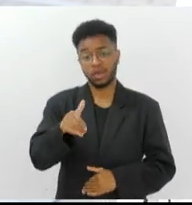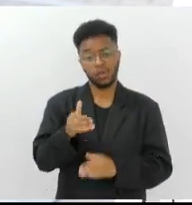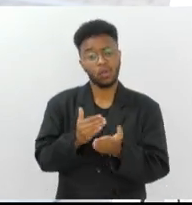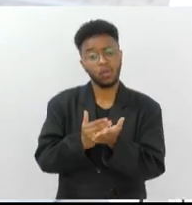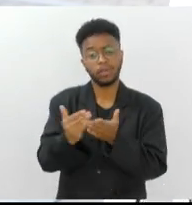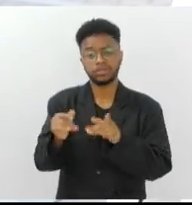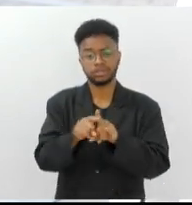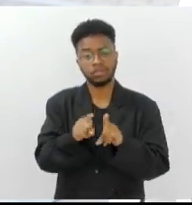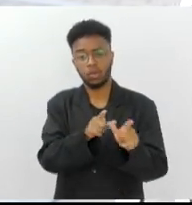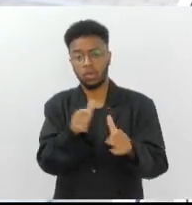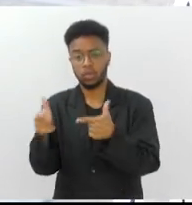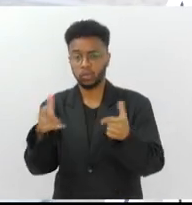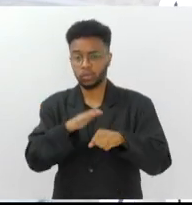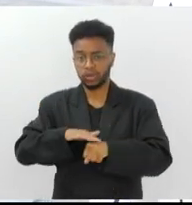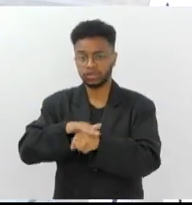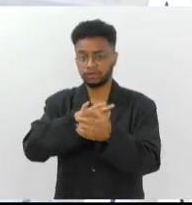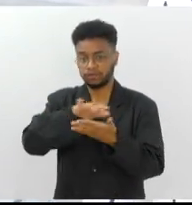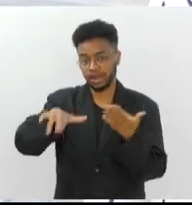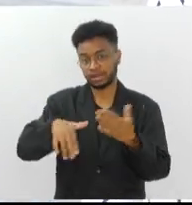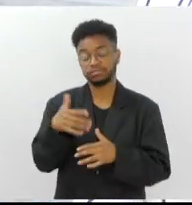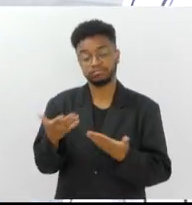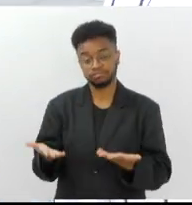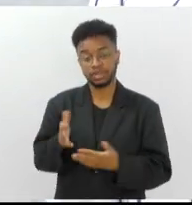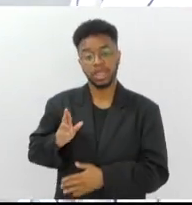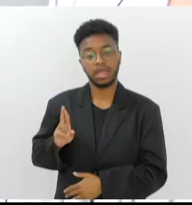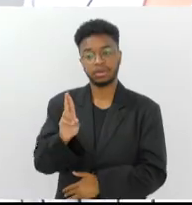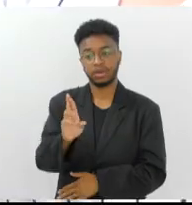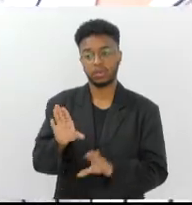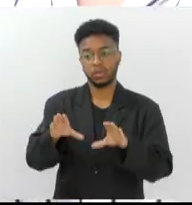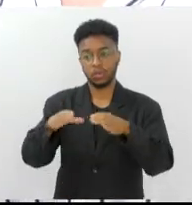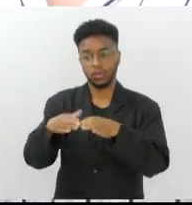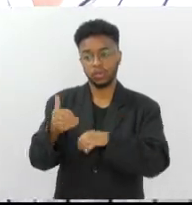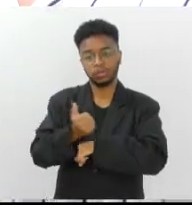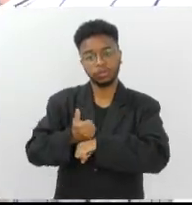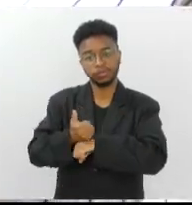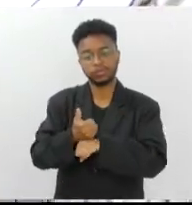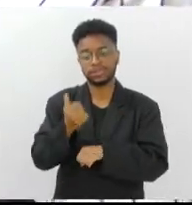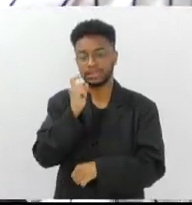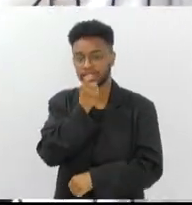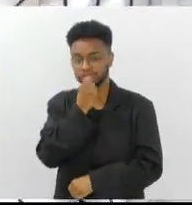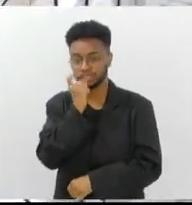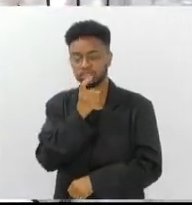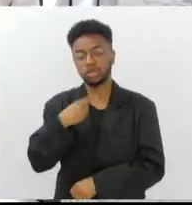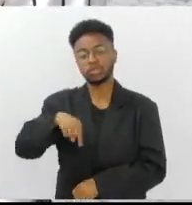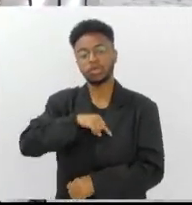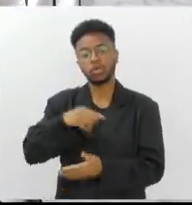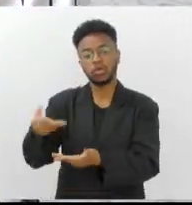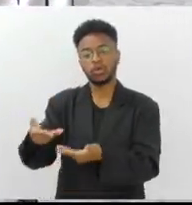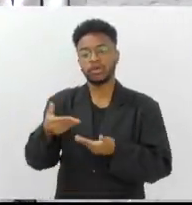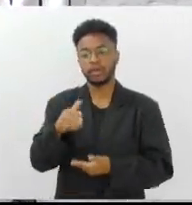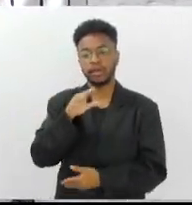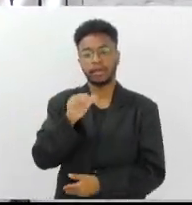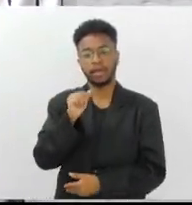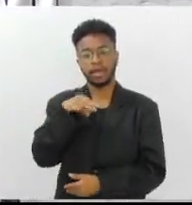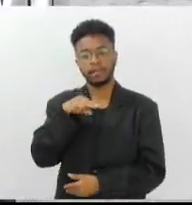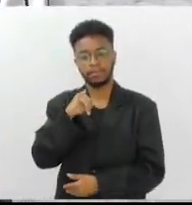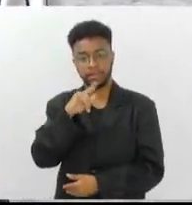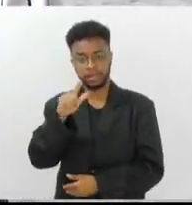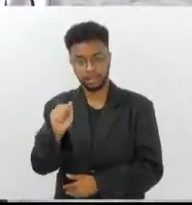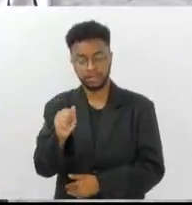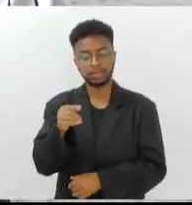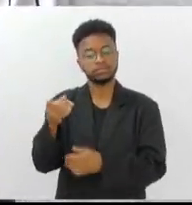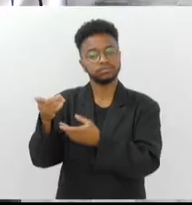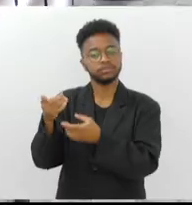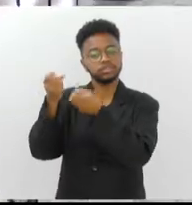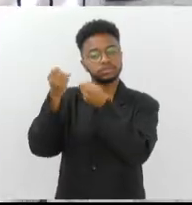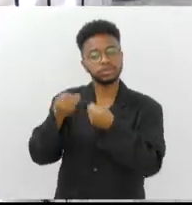muitas outras doenças. E representando essa categoria, esses profissionais, os dentistas, hoje a gente conversa com a Camila Lourenzini para falar um